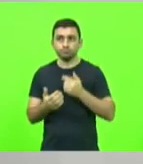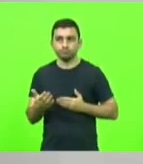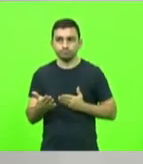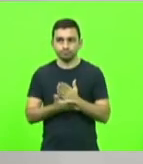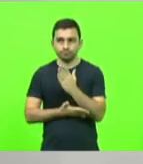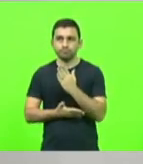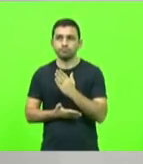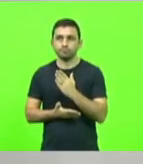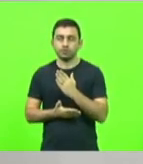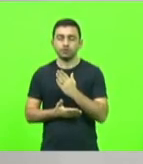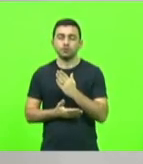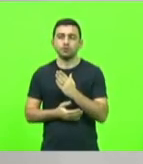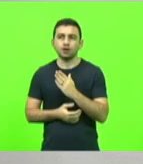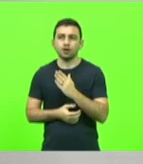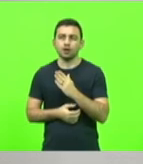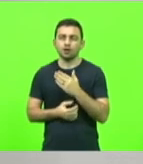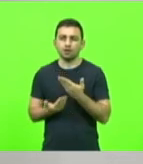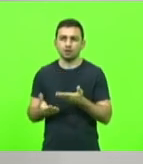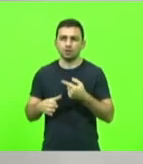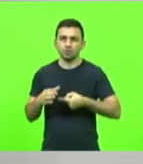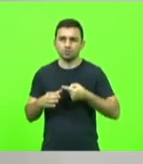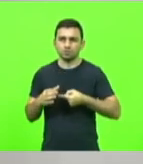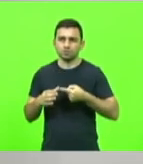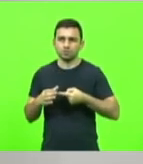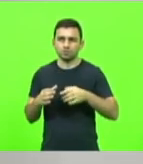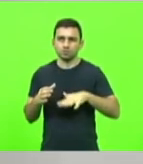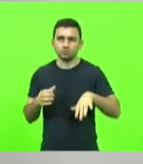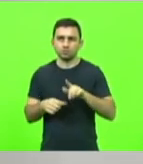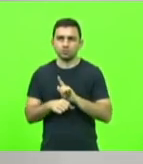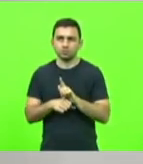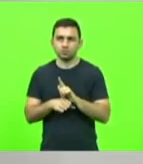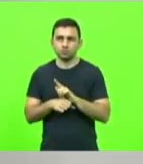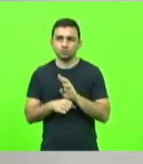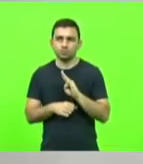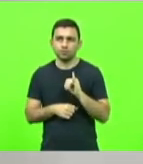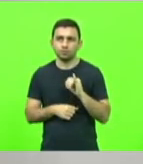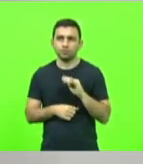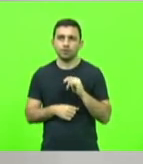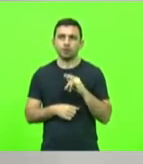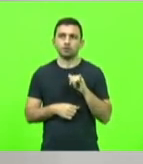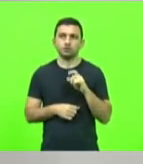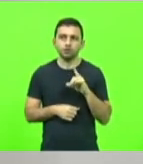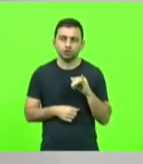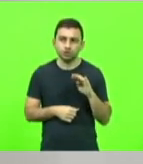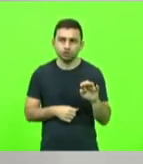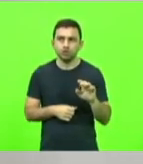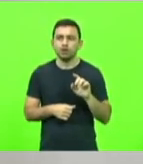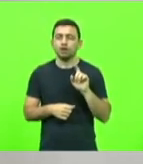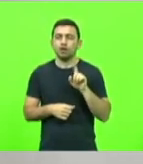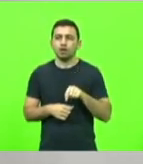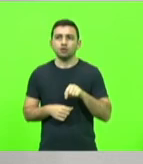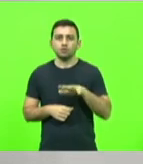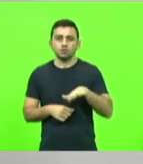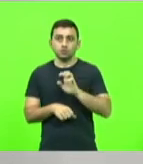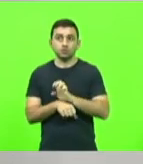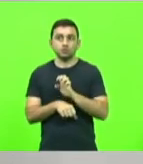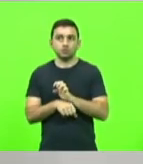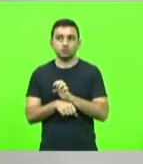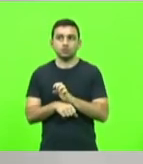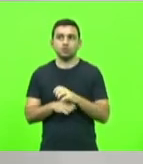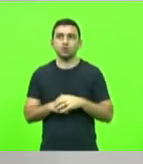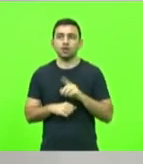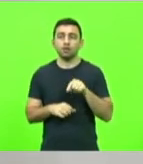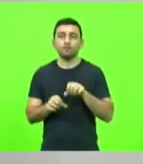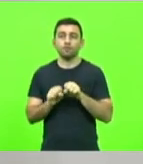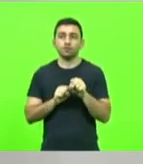na Comissão Intergestores Bipartite, em nível estadual, portanto, a formação da